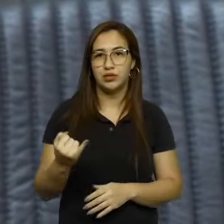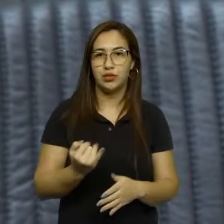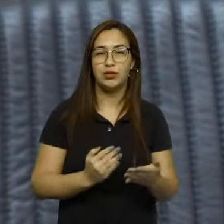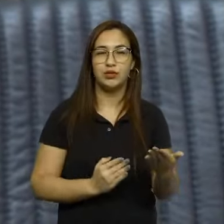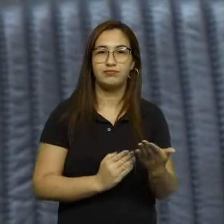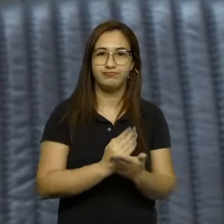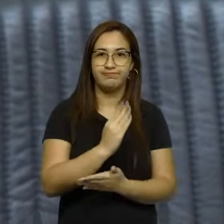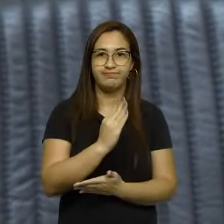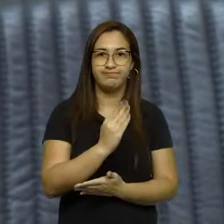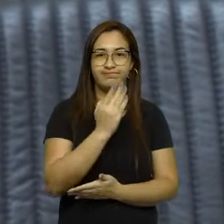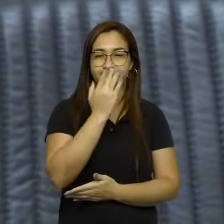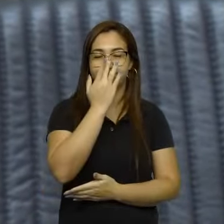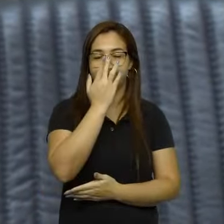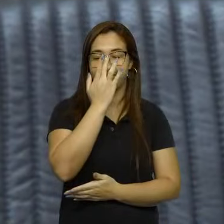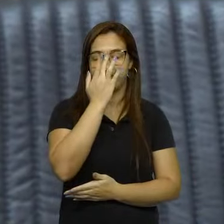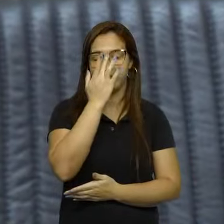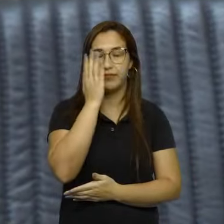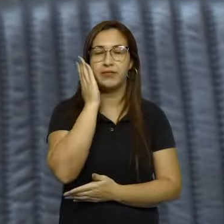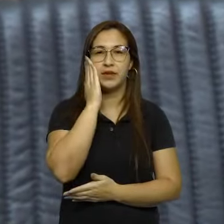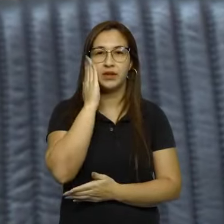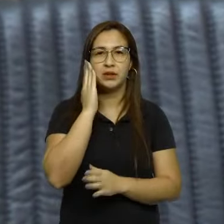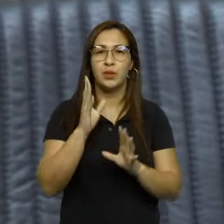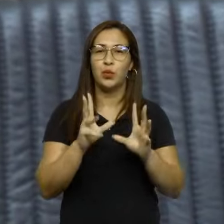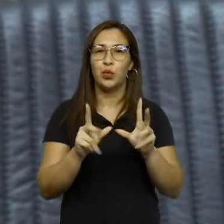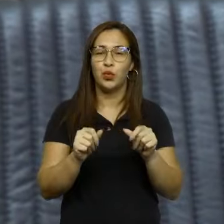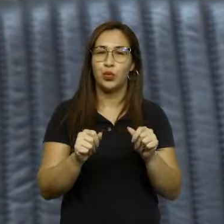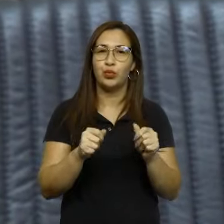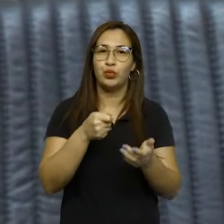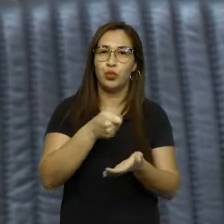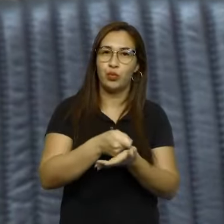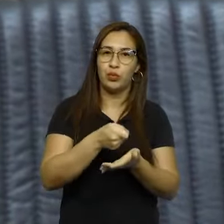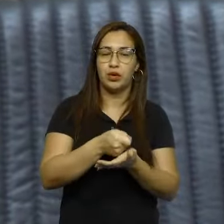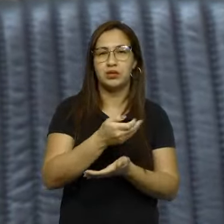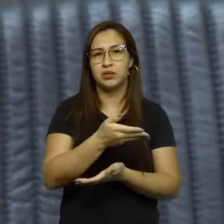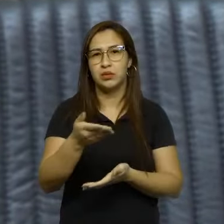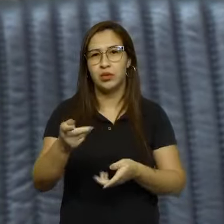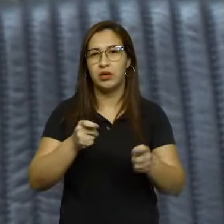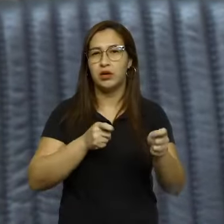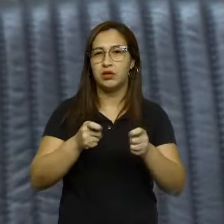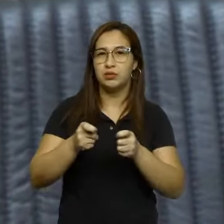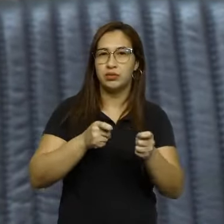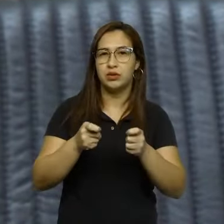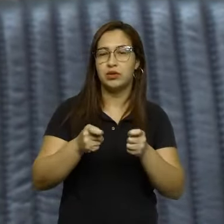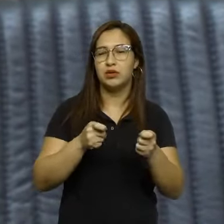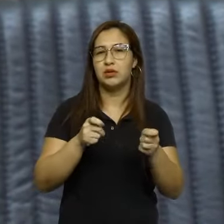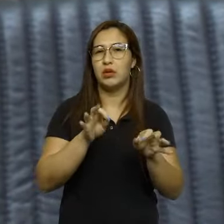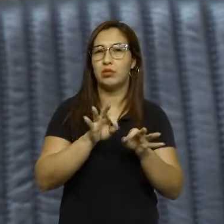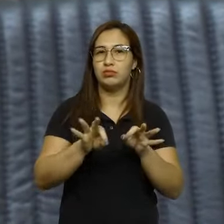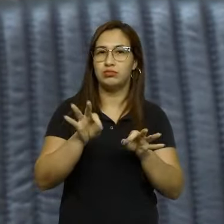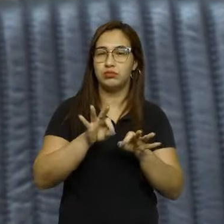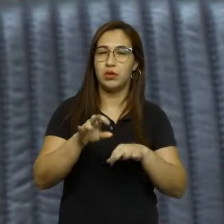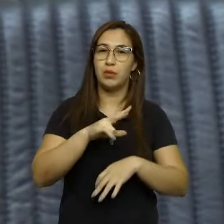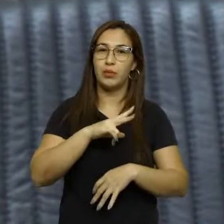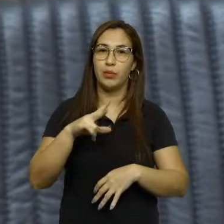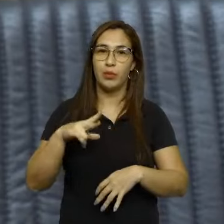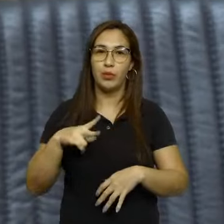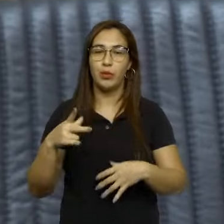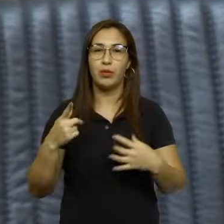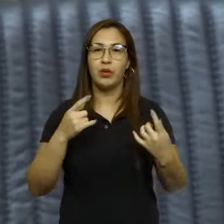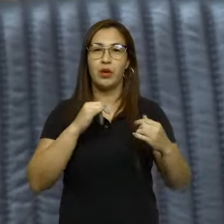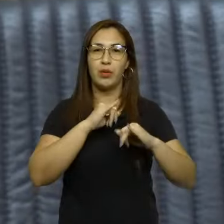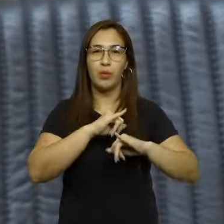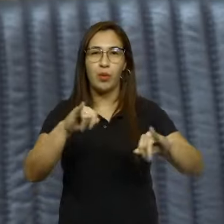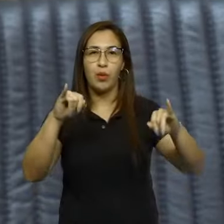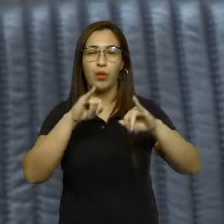Sabemos que é dever de todos os órgãos administrativos, das entidades públicas, a divulgação,